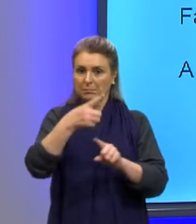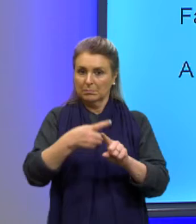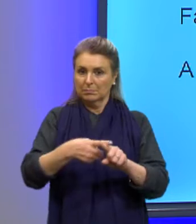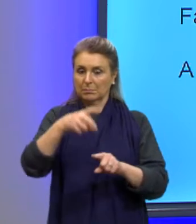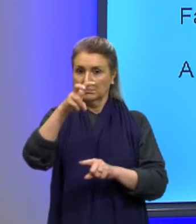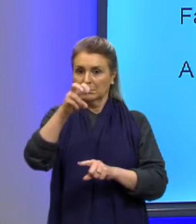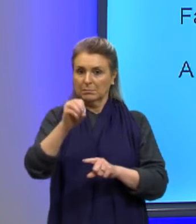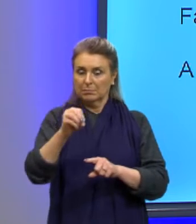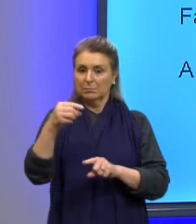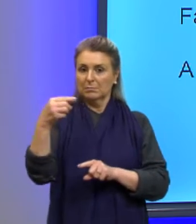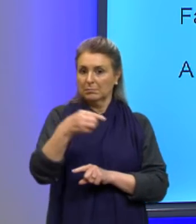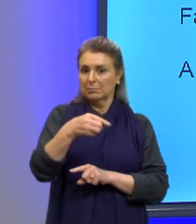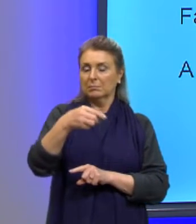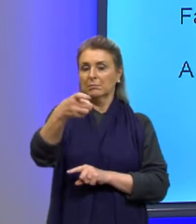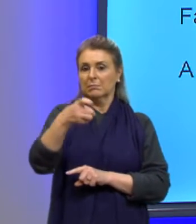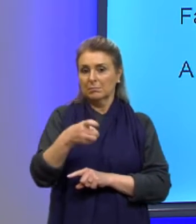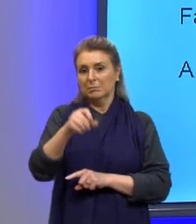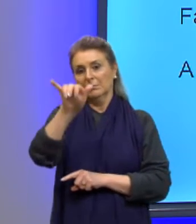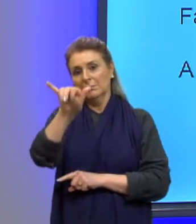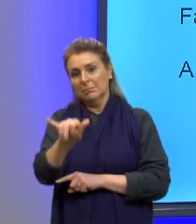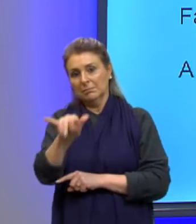50 menos X, que é o meu Y.